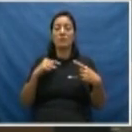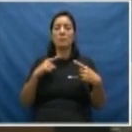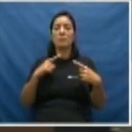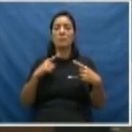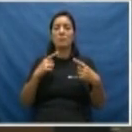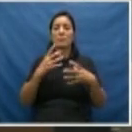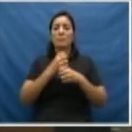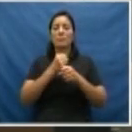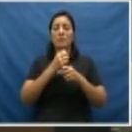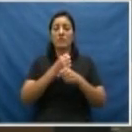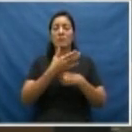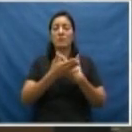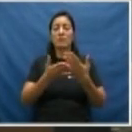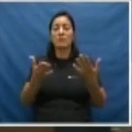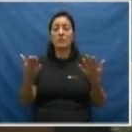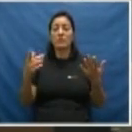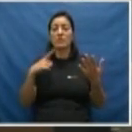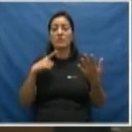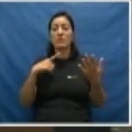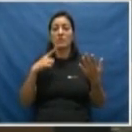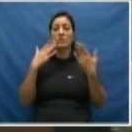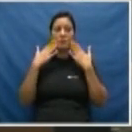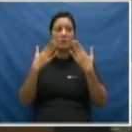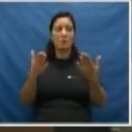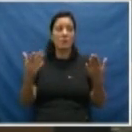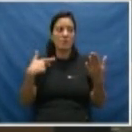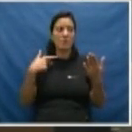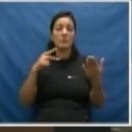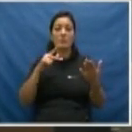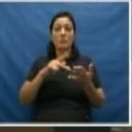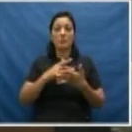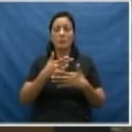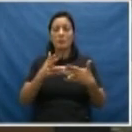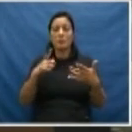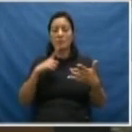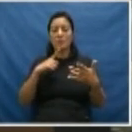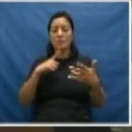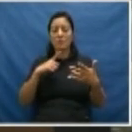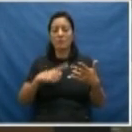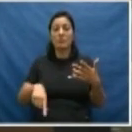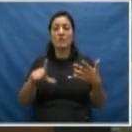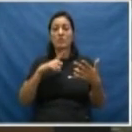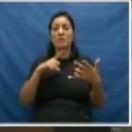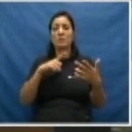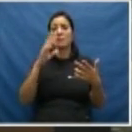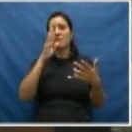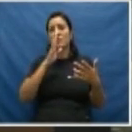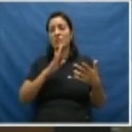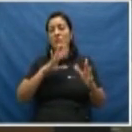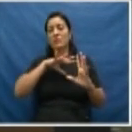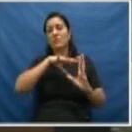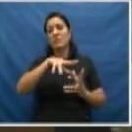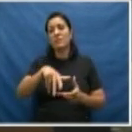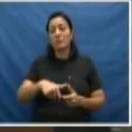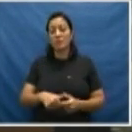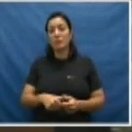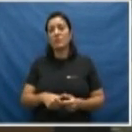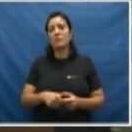os dados ainda, até para mostrar a realidade do que nós temos no Brasil e no mundo.